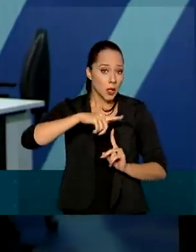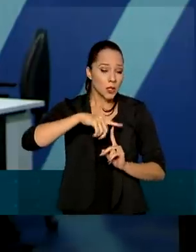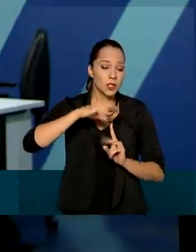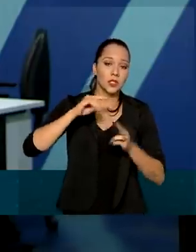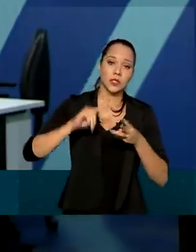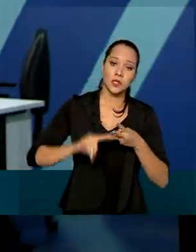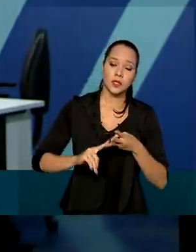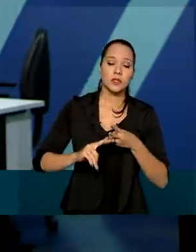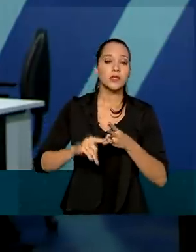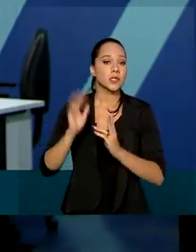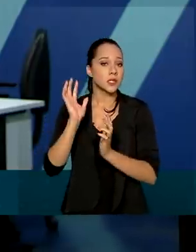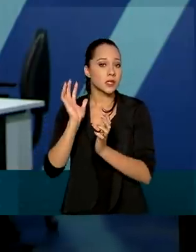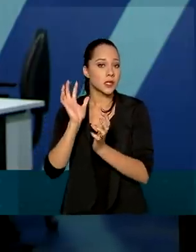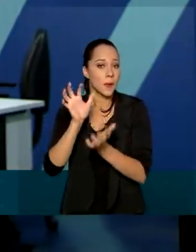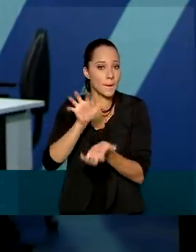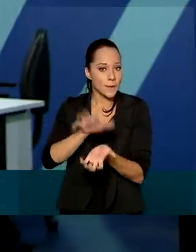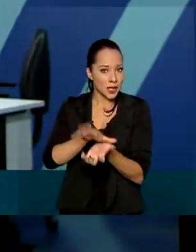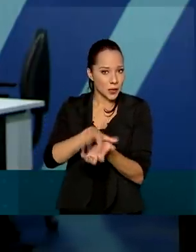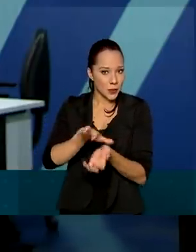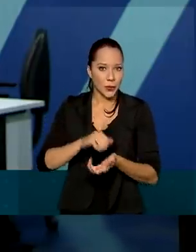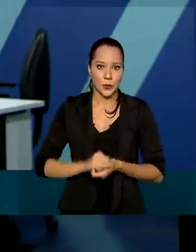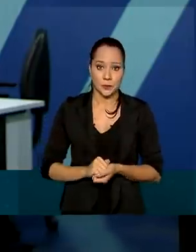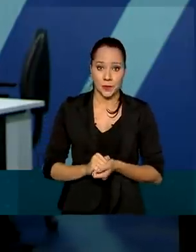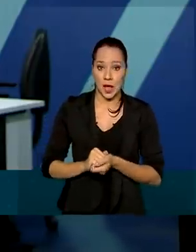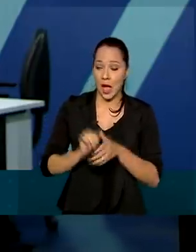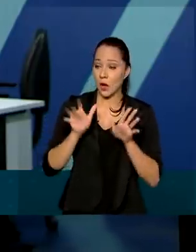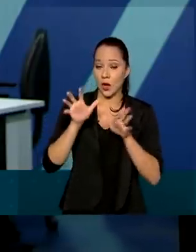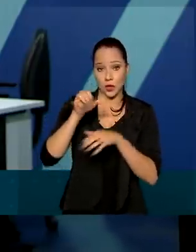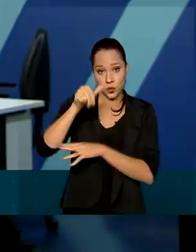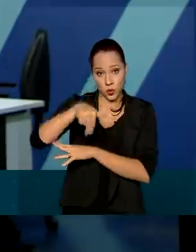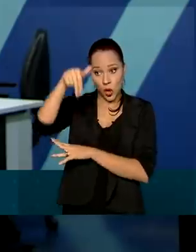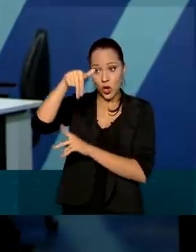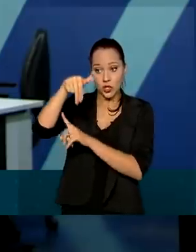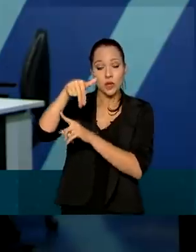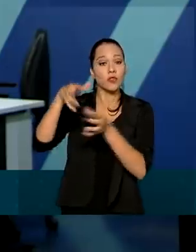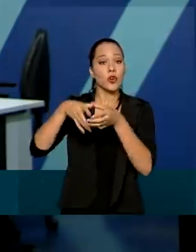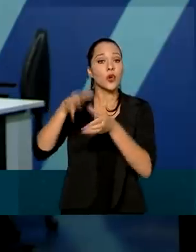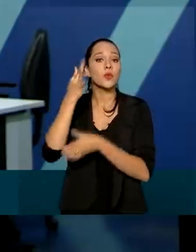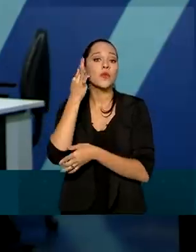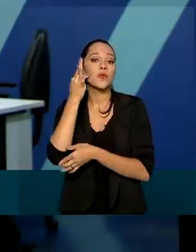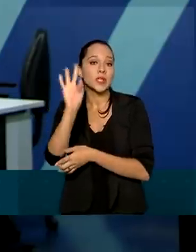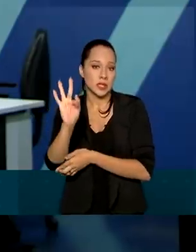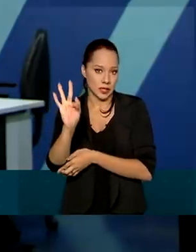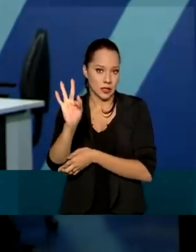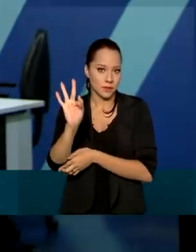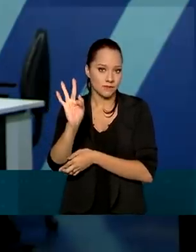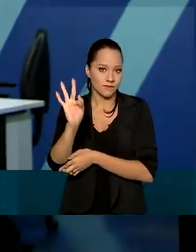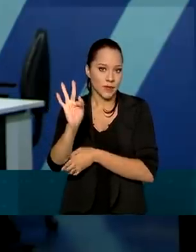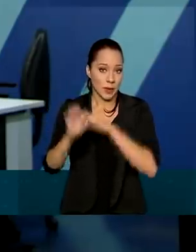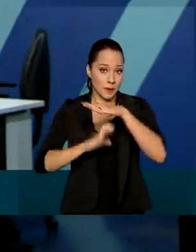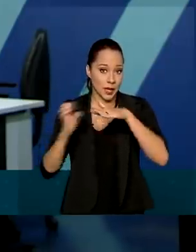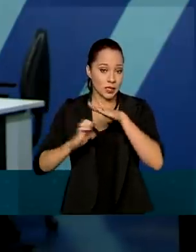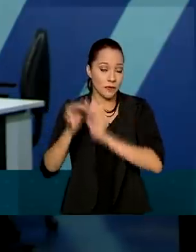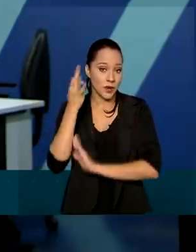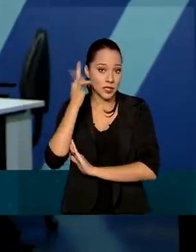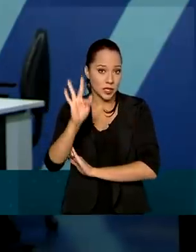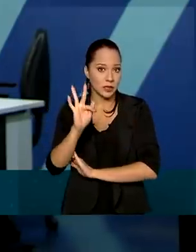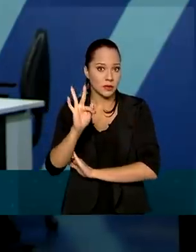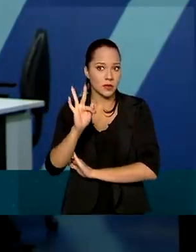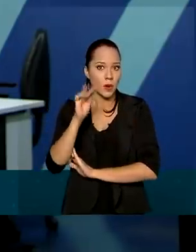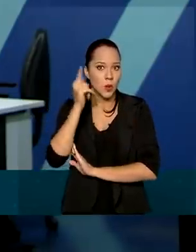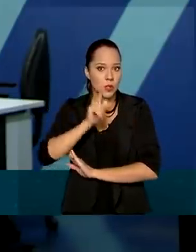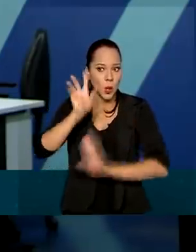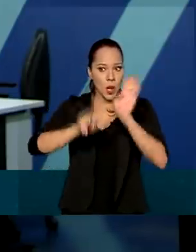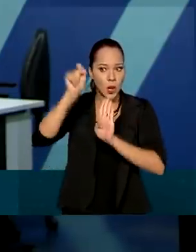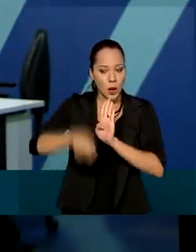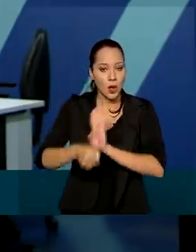Petrolina em Pernambuco. Já no Bloco Norte, o vencedor foi o grupo francês Weiss Airports, com o valor de arremate de R$